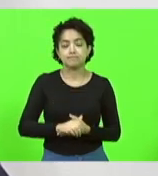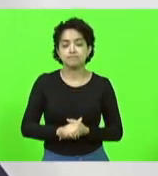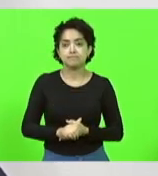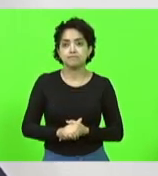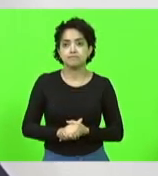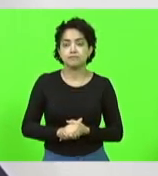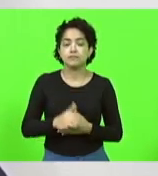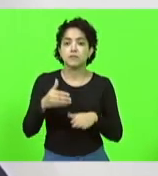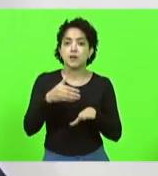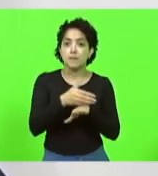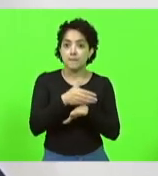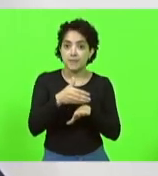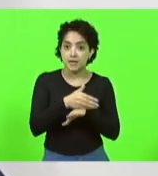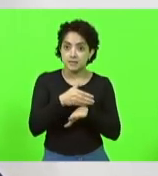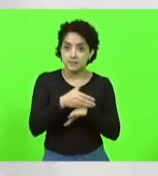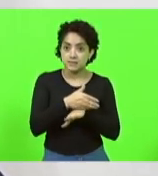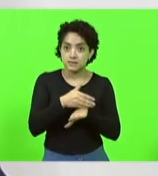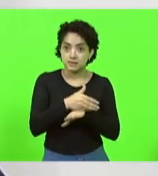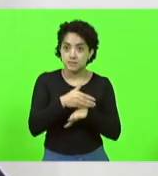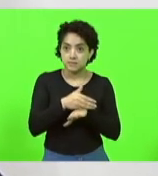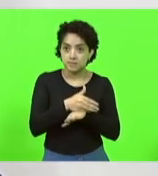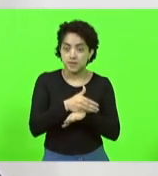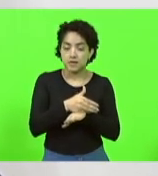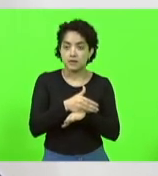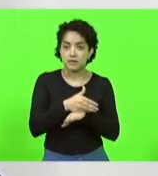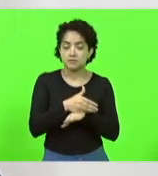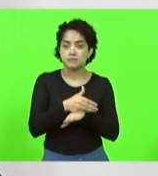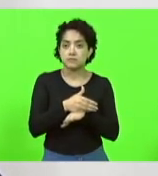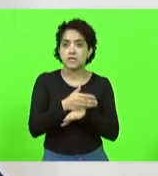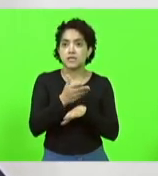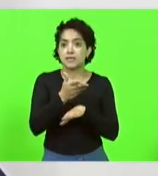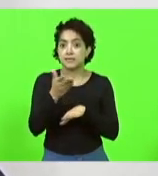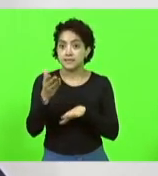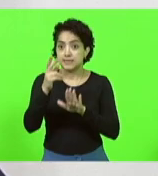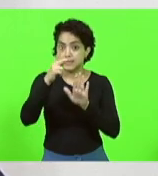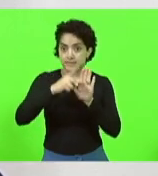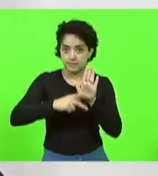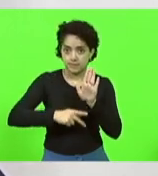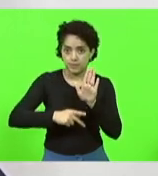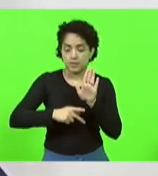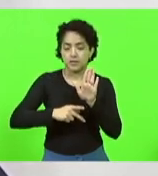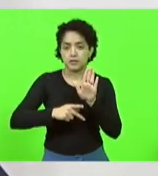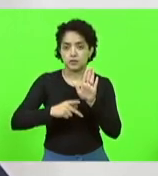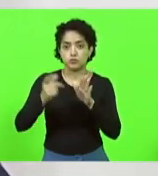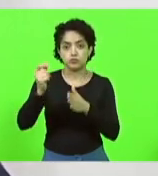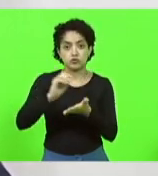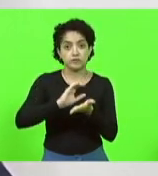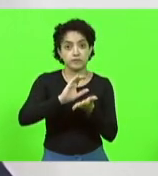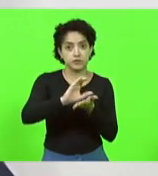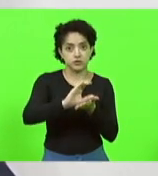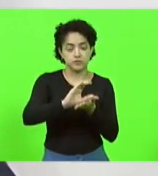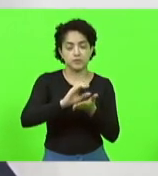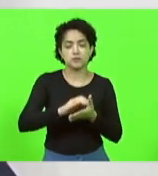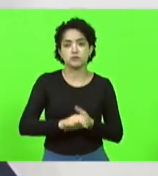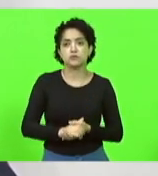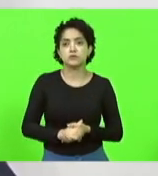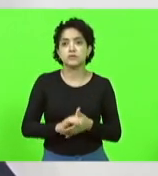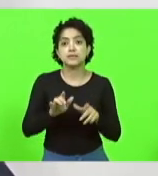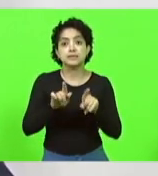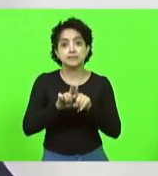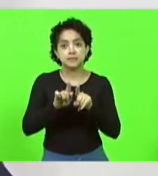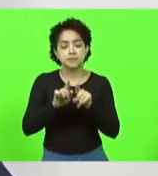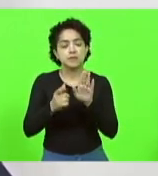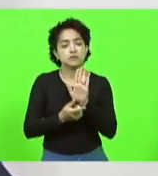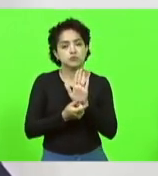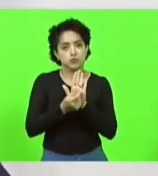participar efetivamente da composição desse plano plurianual de investimentos e também do orçamento